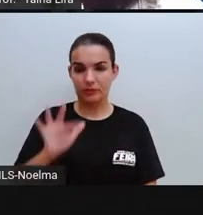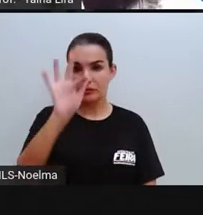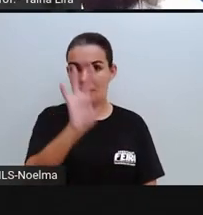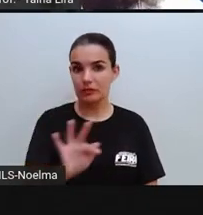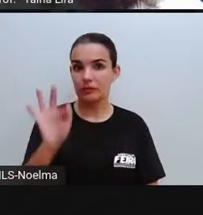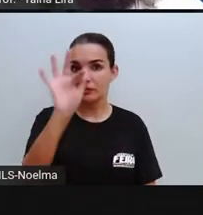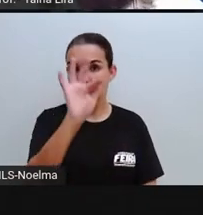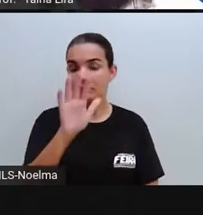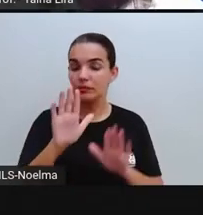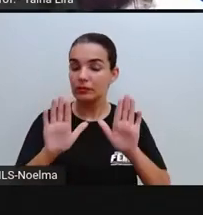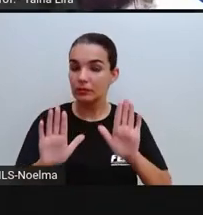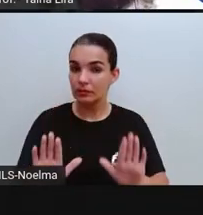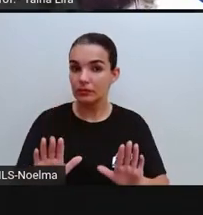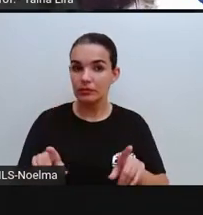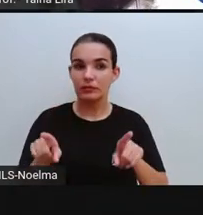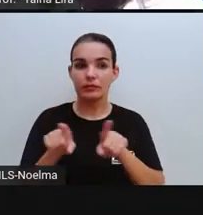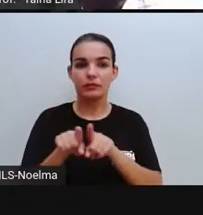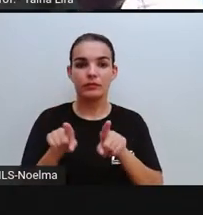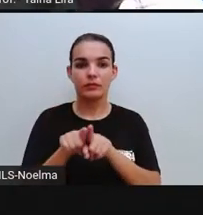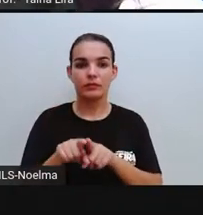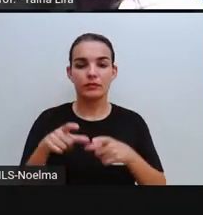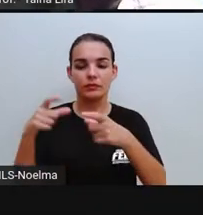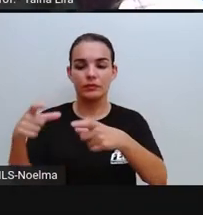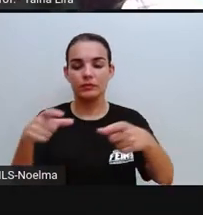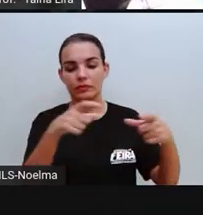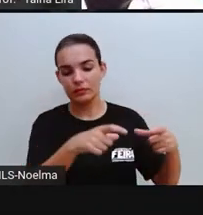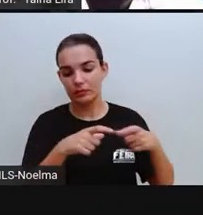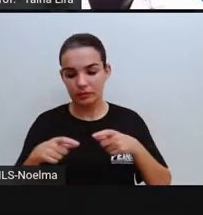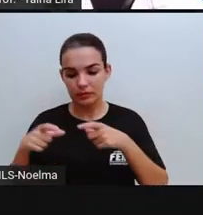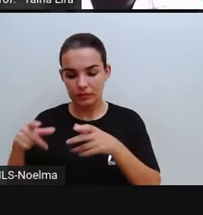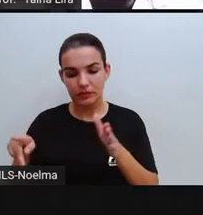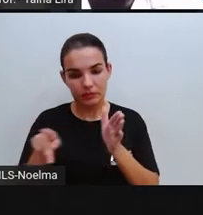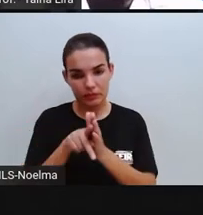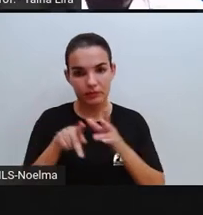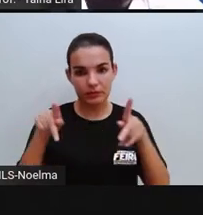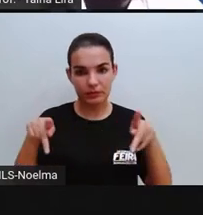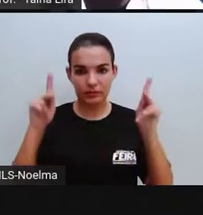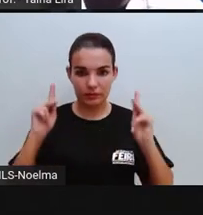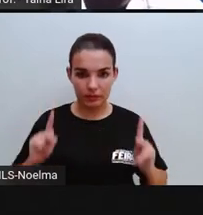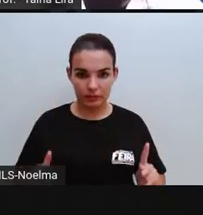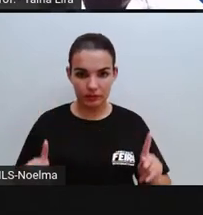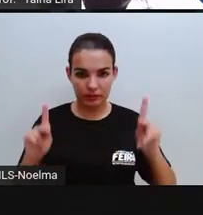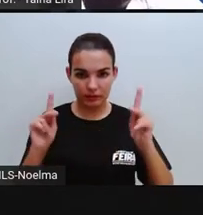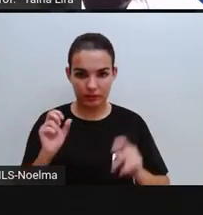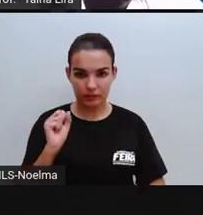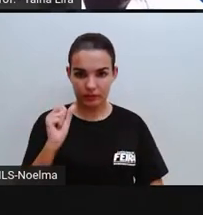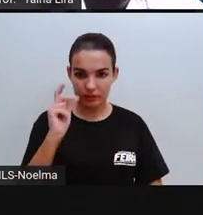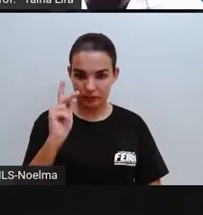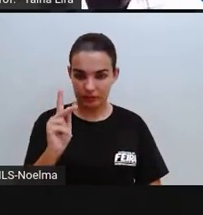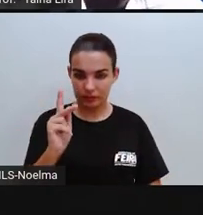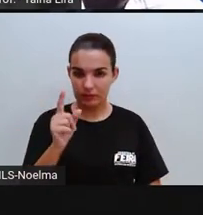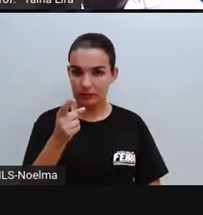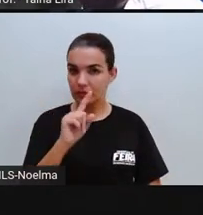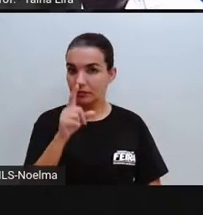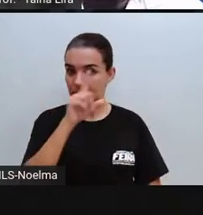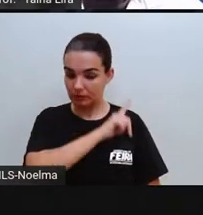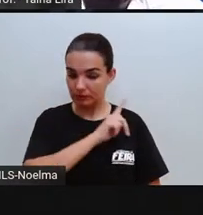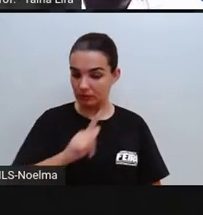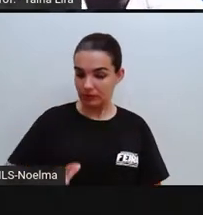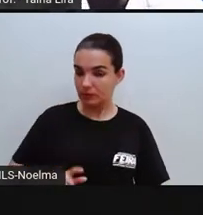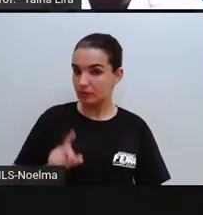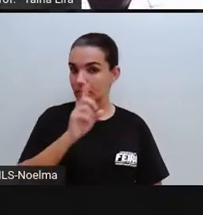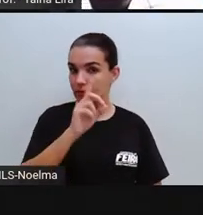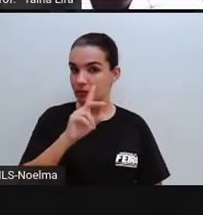são espaços que pertencem à população, tá bom? Ela não é do governo,